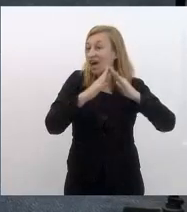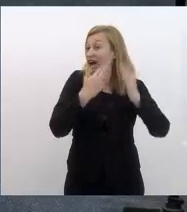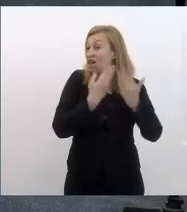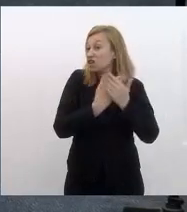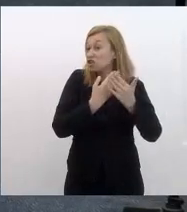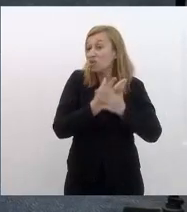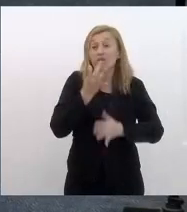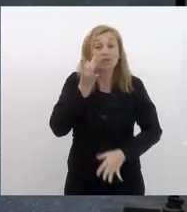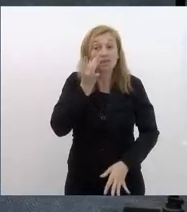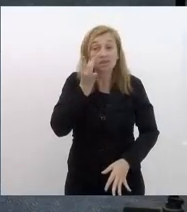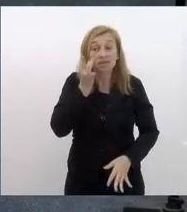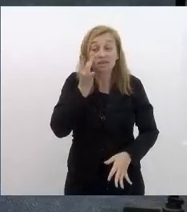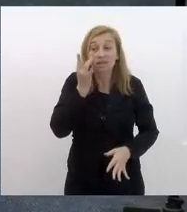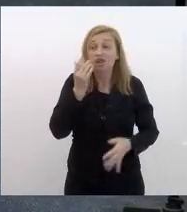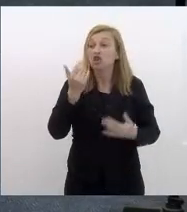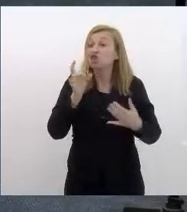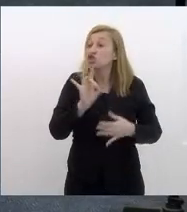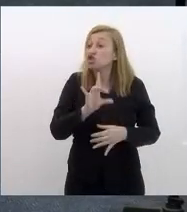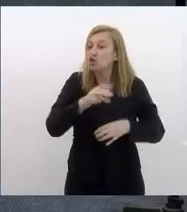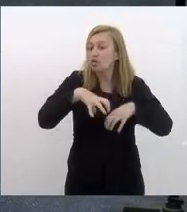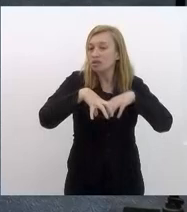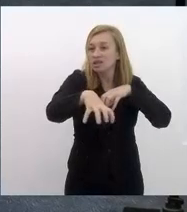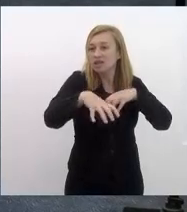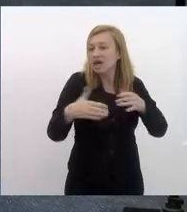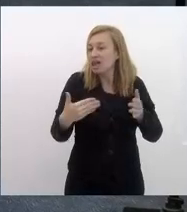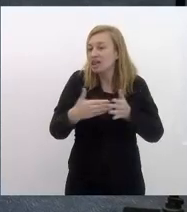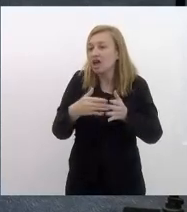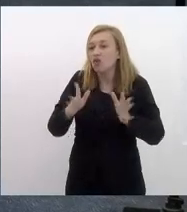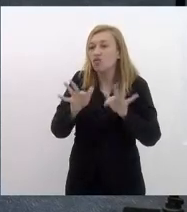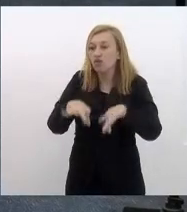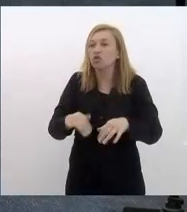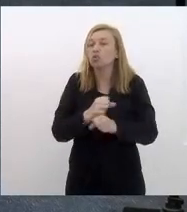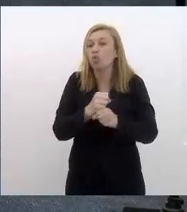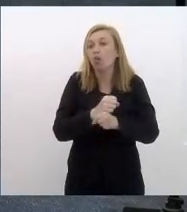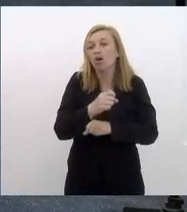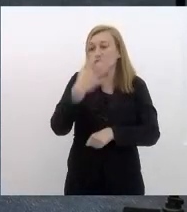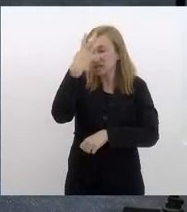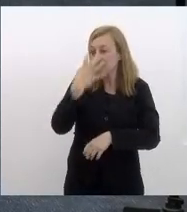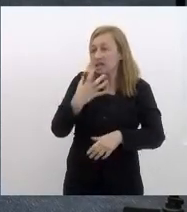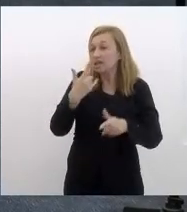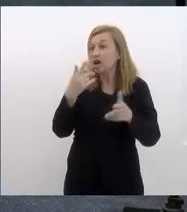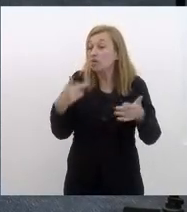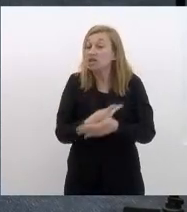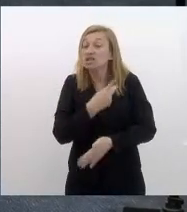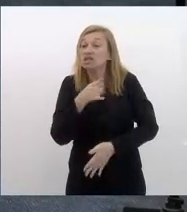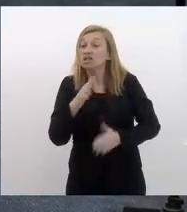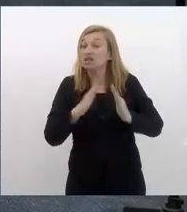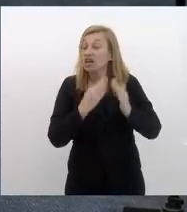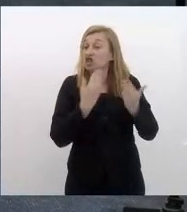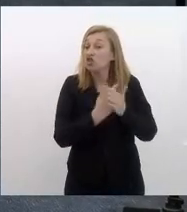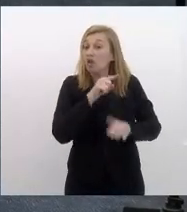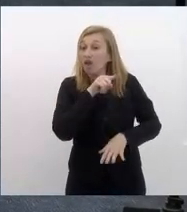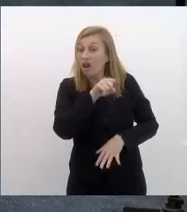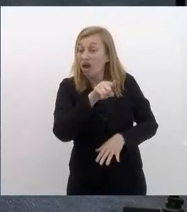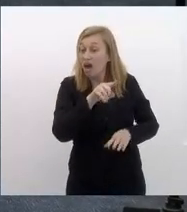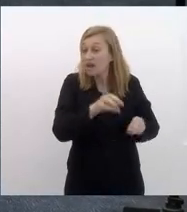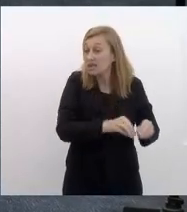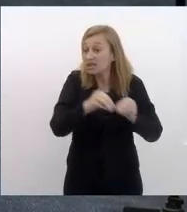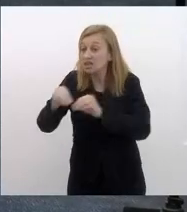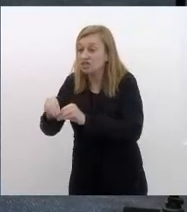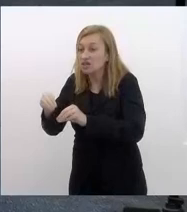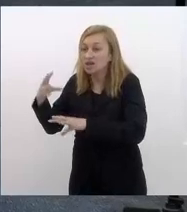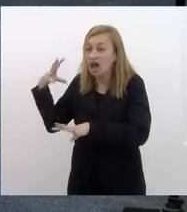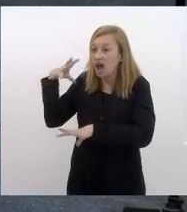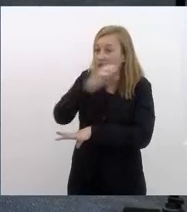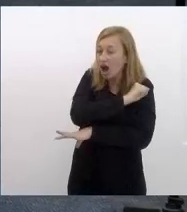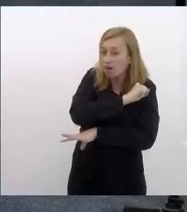vai assim até o final do ano é muito grave o que está acontecendo no colégio Menezes Vieira essa transferência para o CIEP é urgente